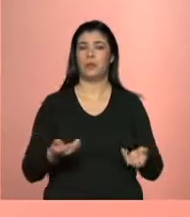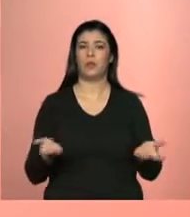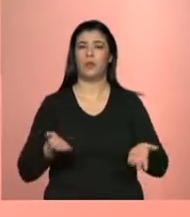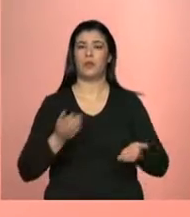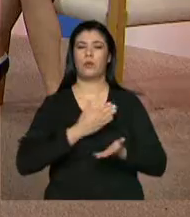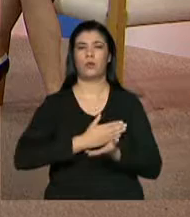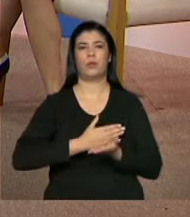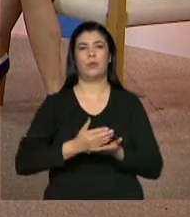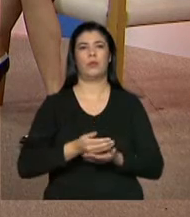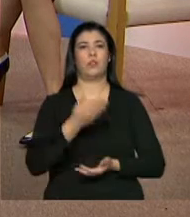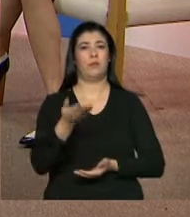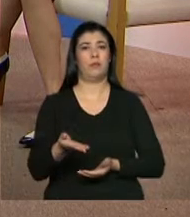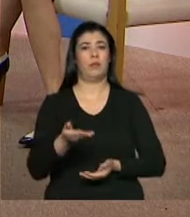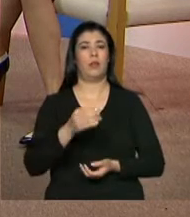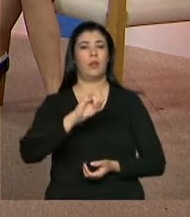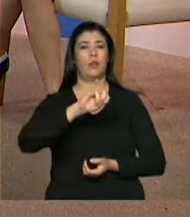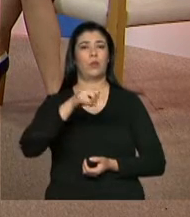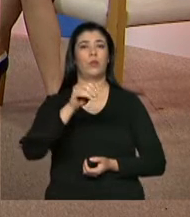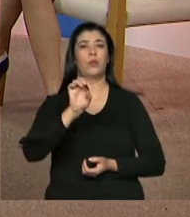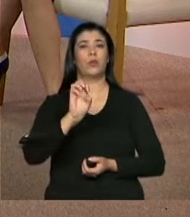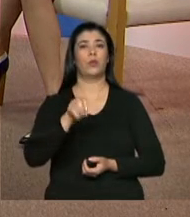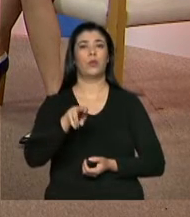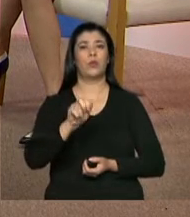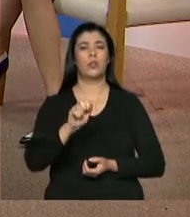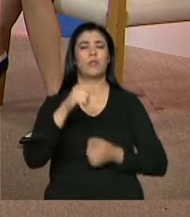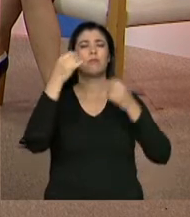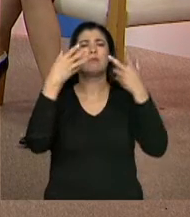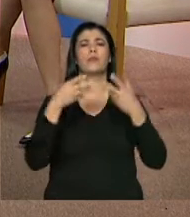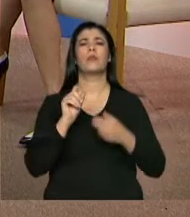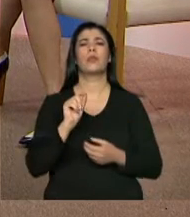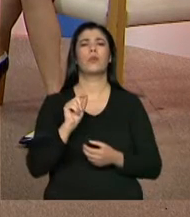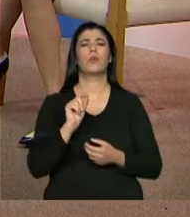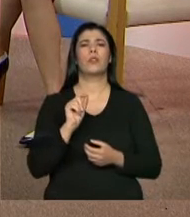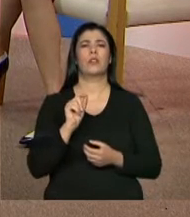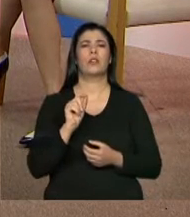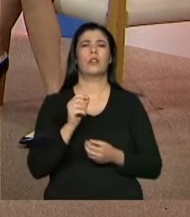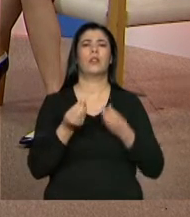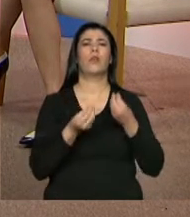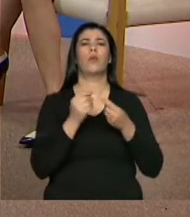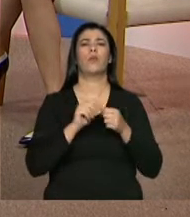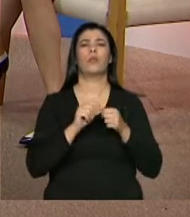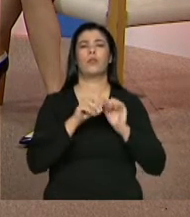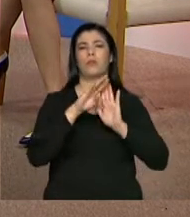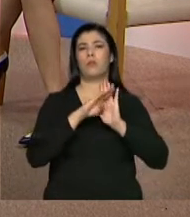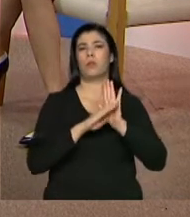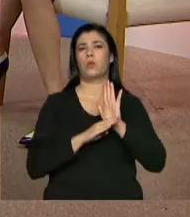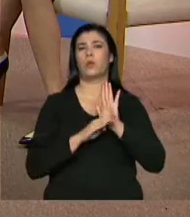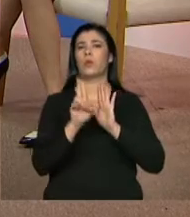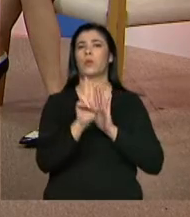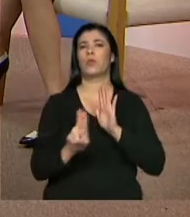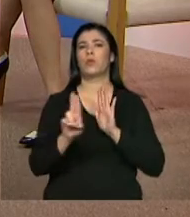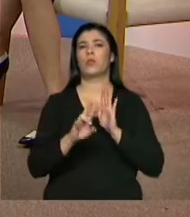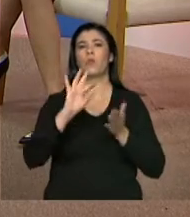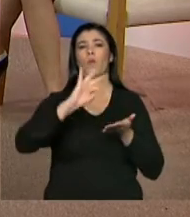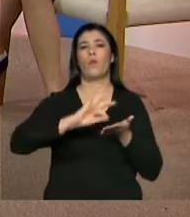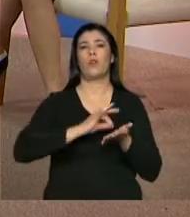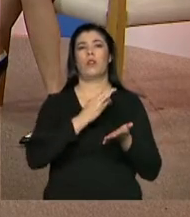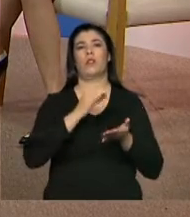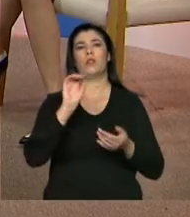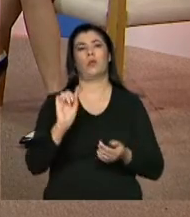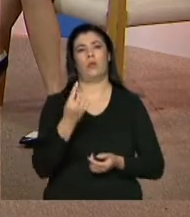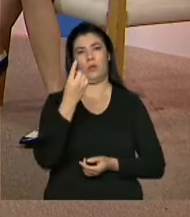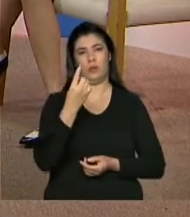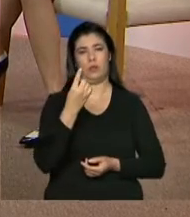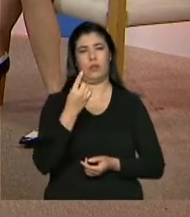começar, a Joana explica para a gente o que que é, o que que são esses programas usuários do Cadastro Único? Talvez o mais